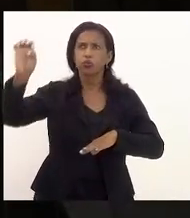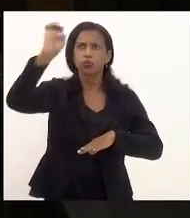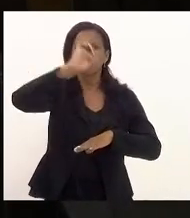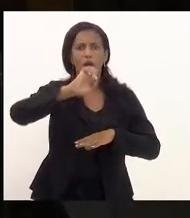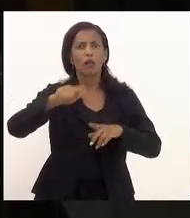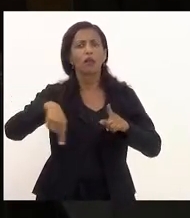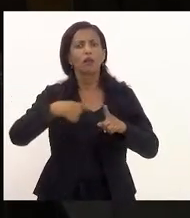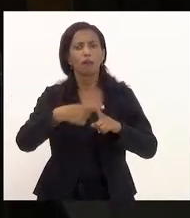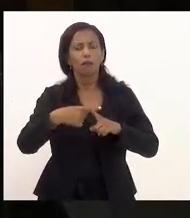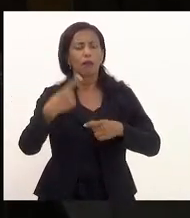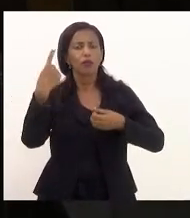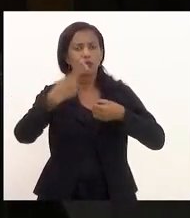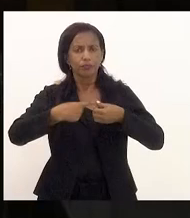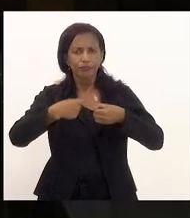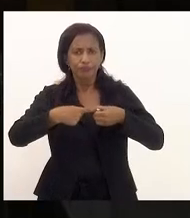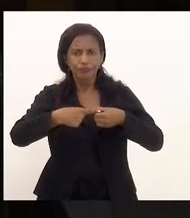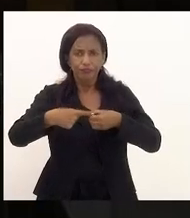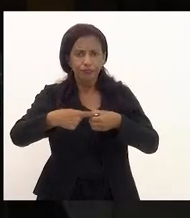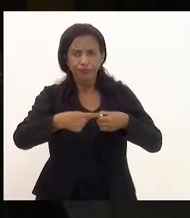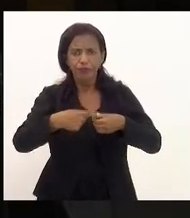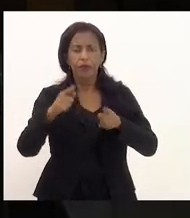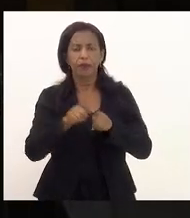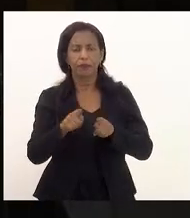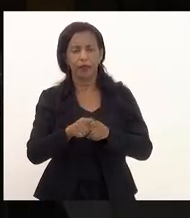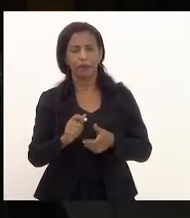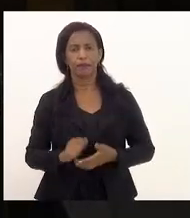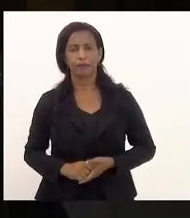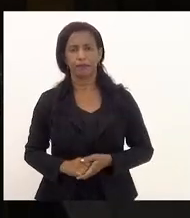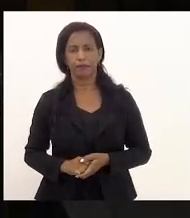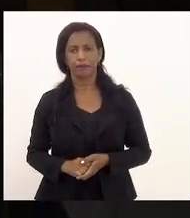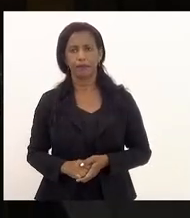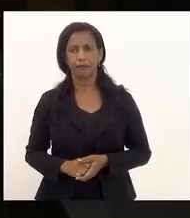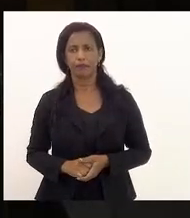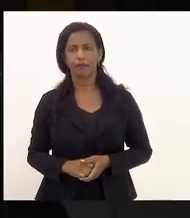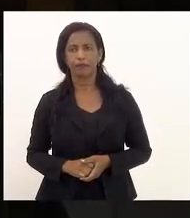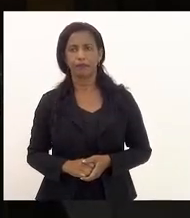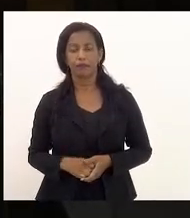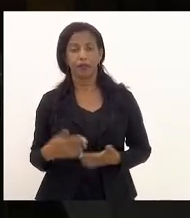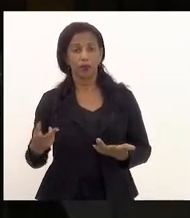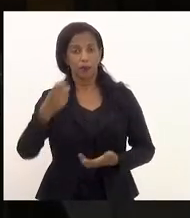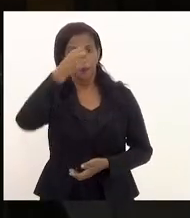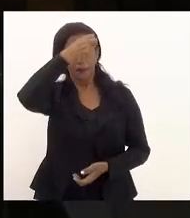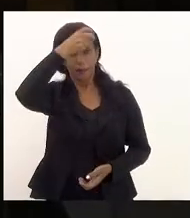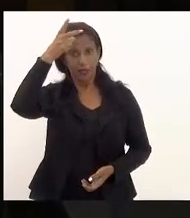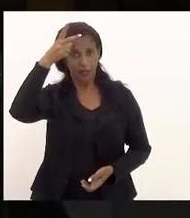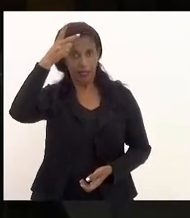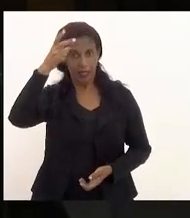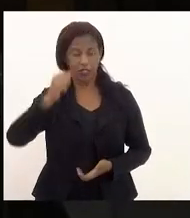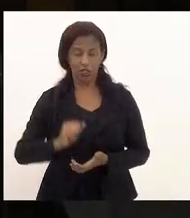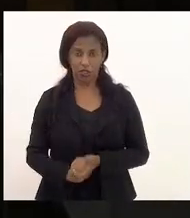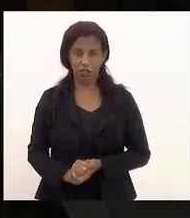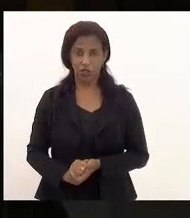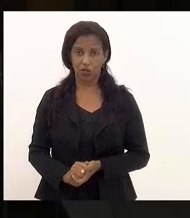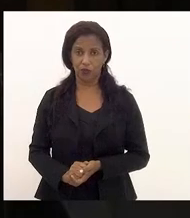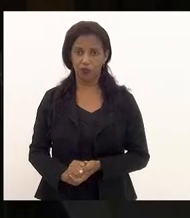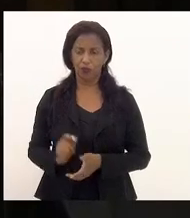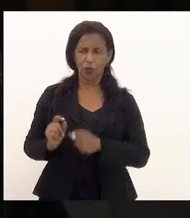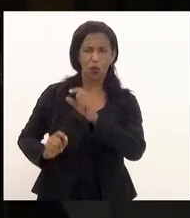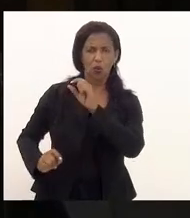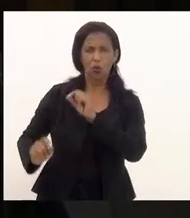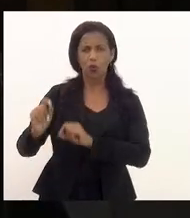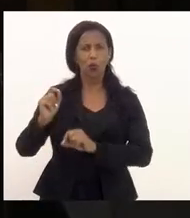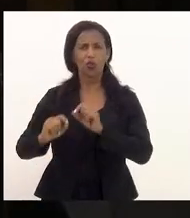e municípios. E o Presidente da República, o que tiver de